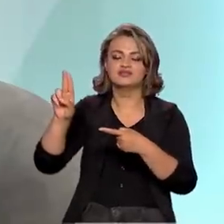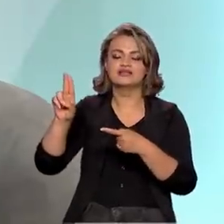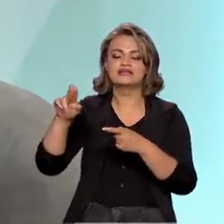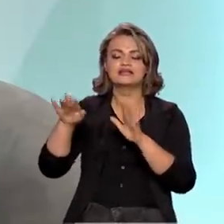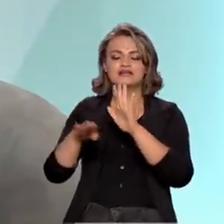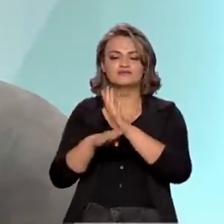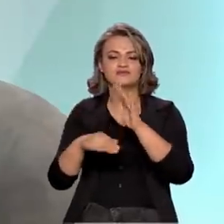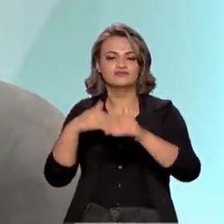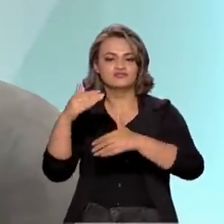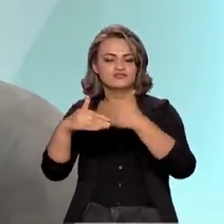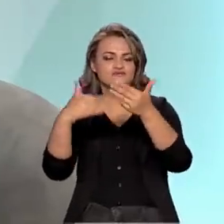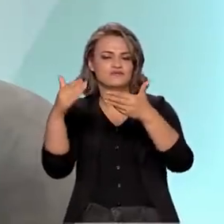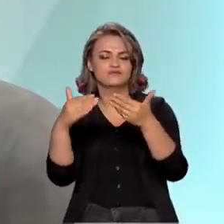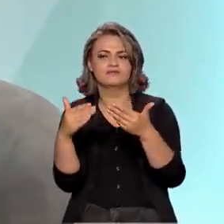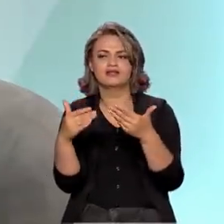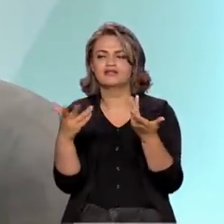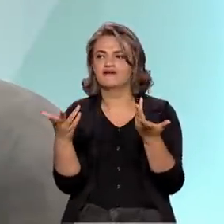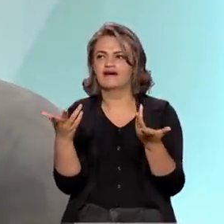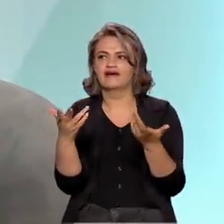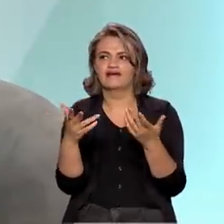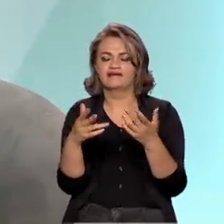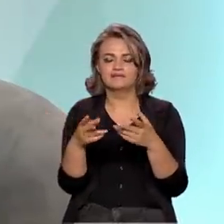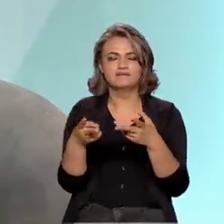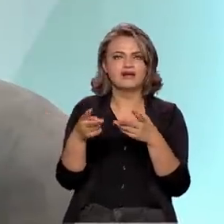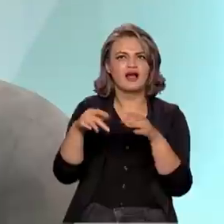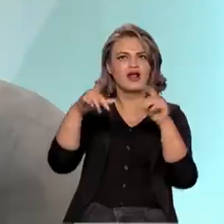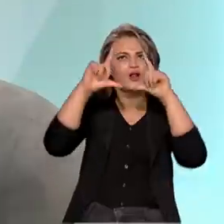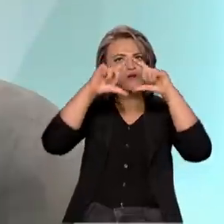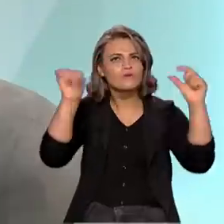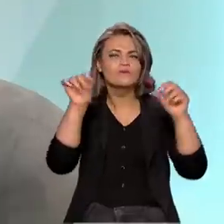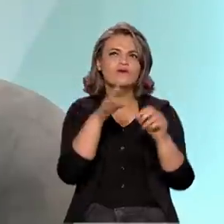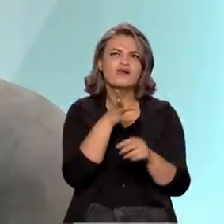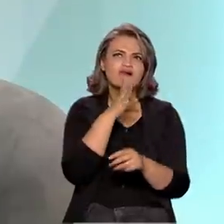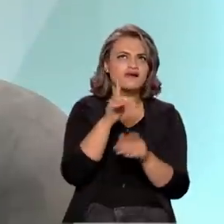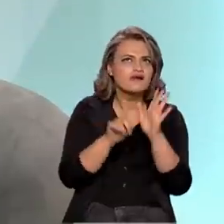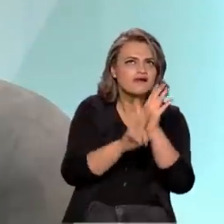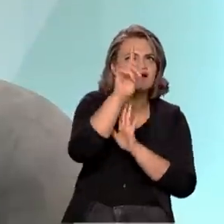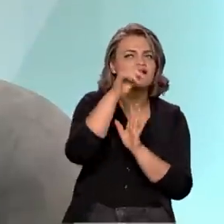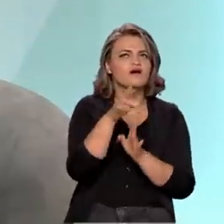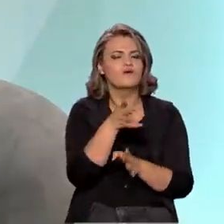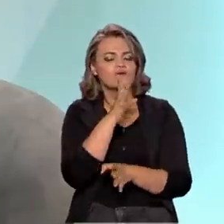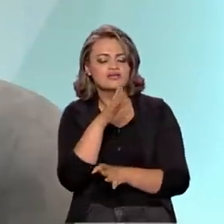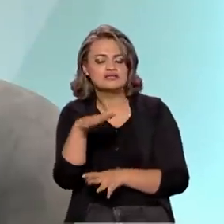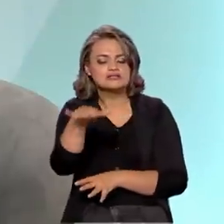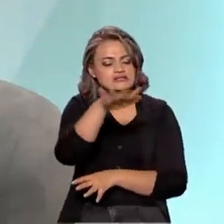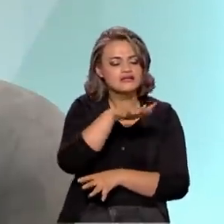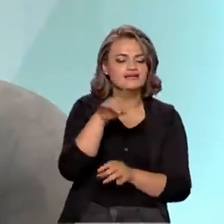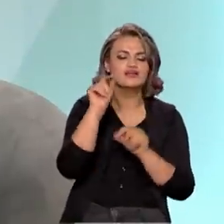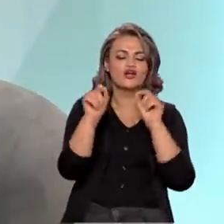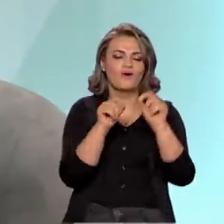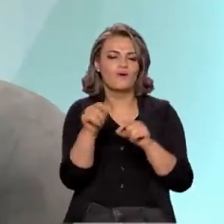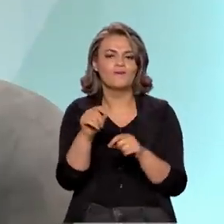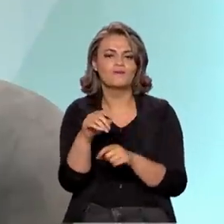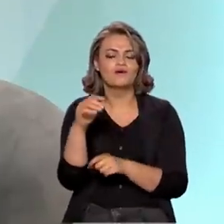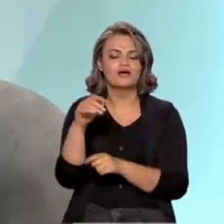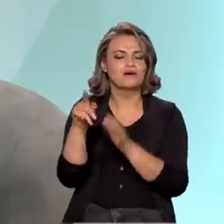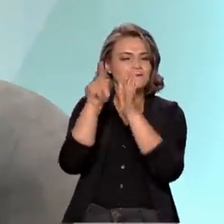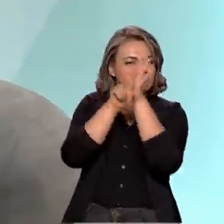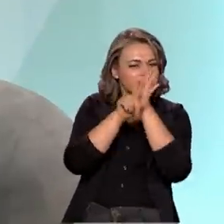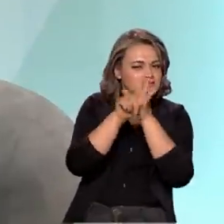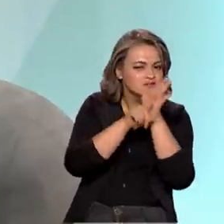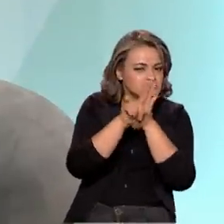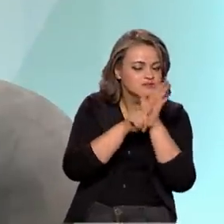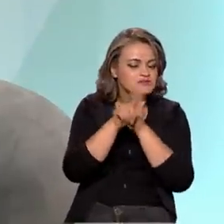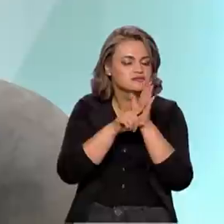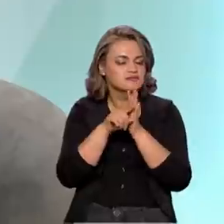desenvolvimento de rovers, para explorar a lua, a exploração científica, para os nossos pesquisadores